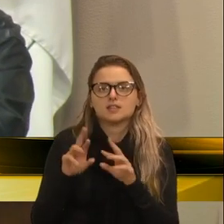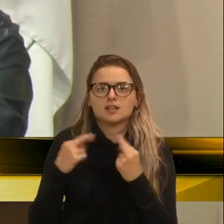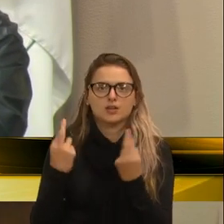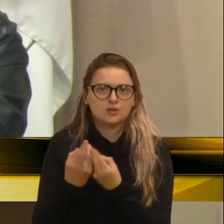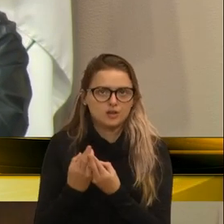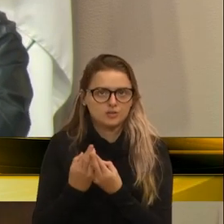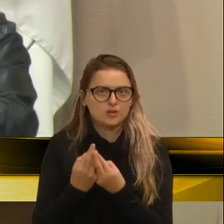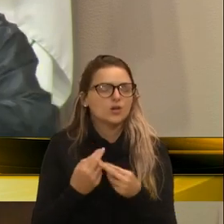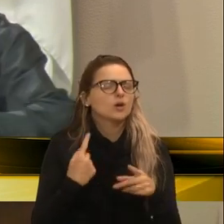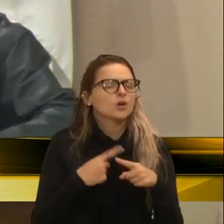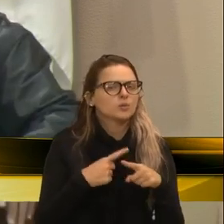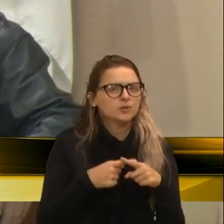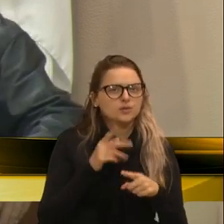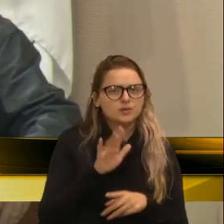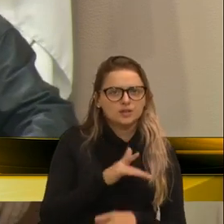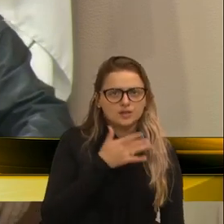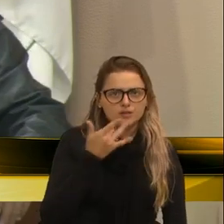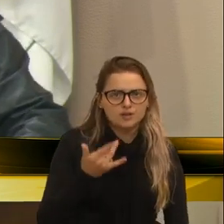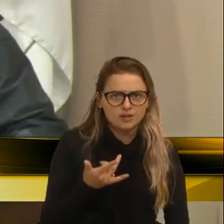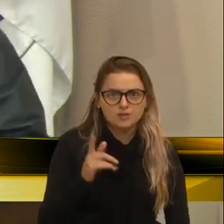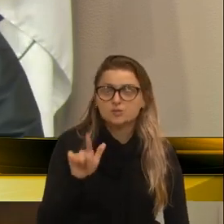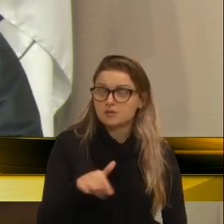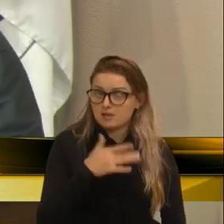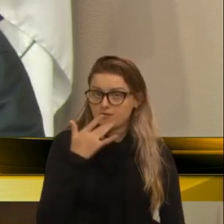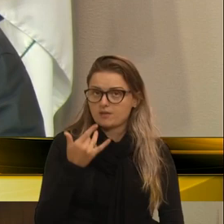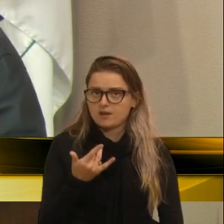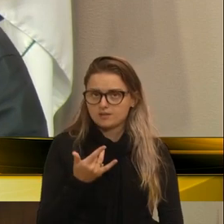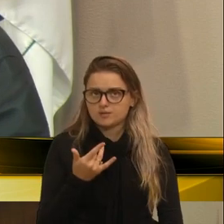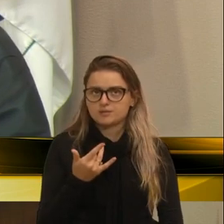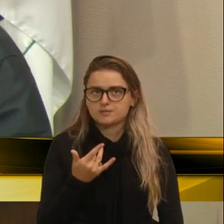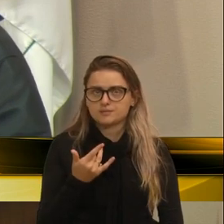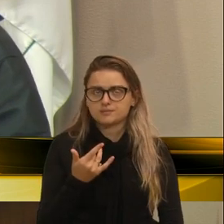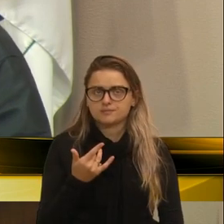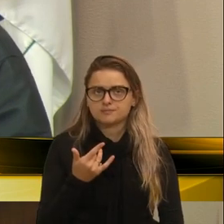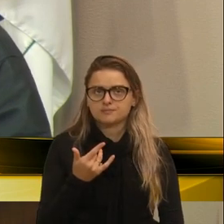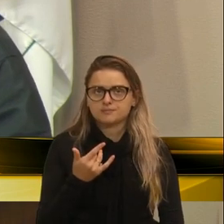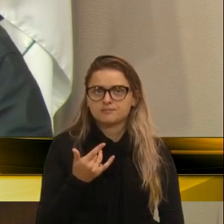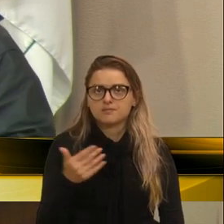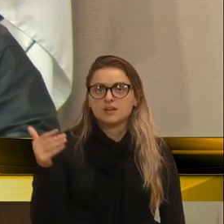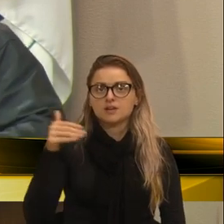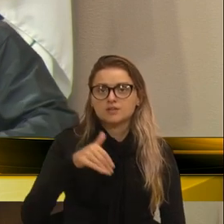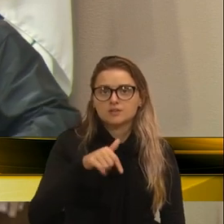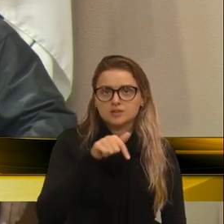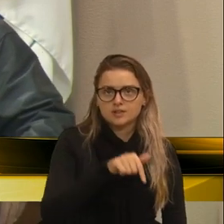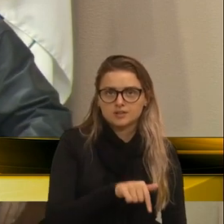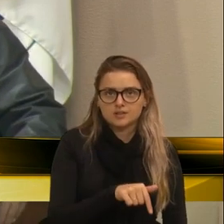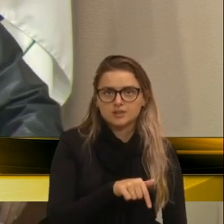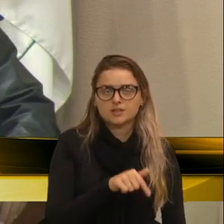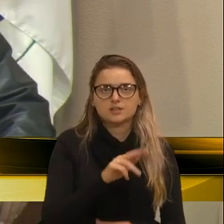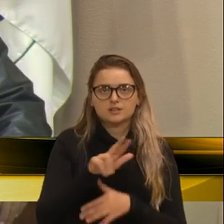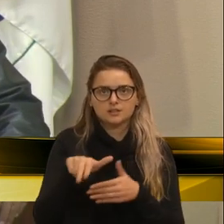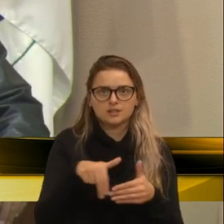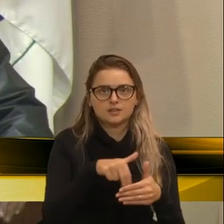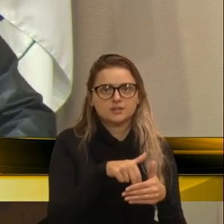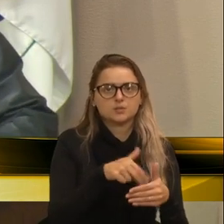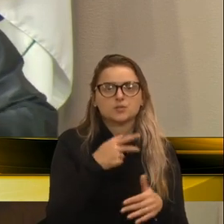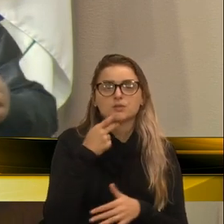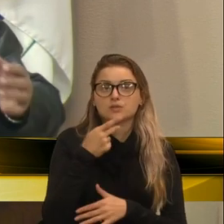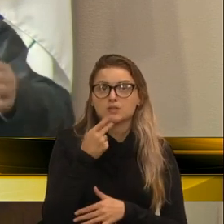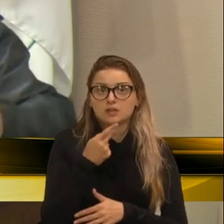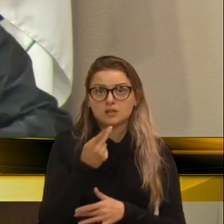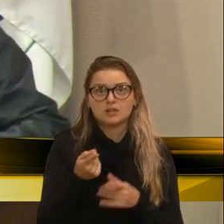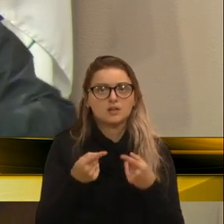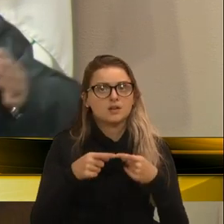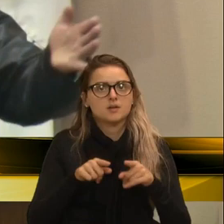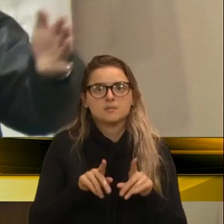assim, é muito fácil, é muito fácil vir aqui na tribuna falar. Mas é